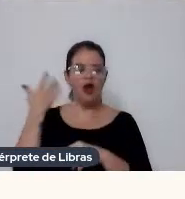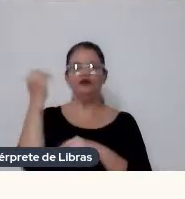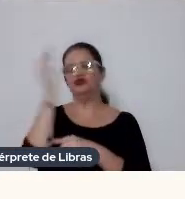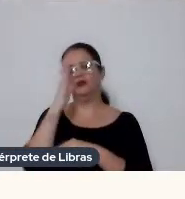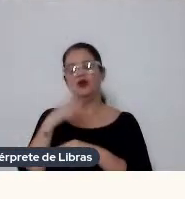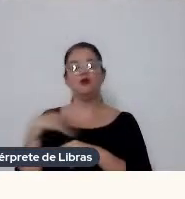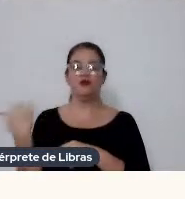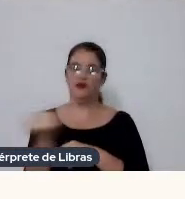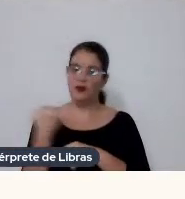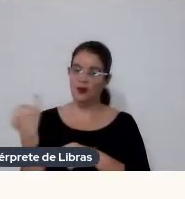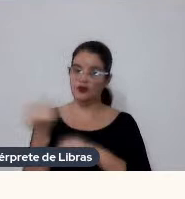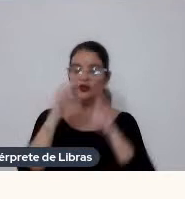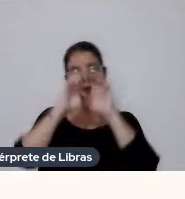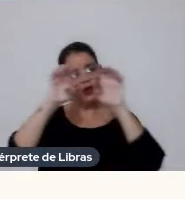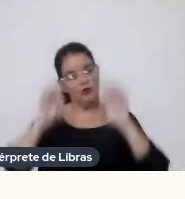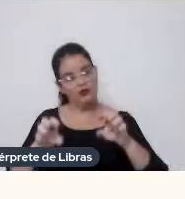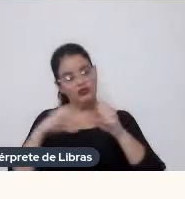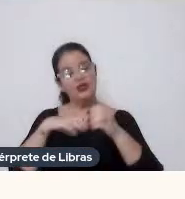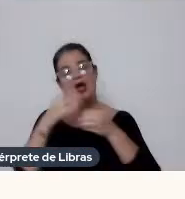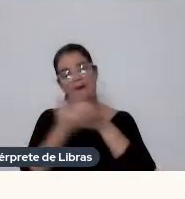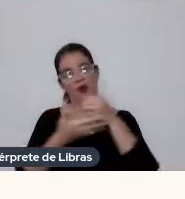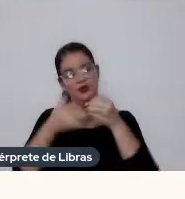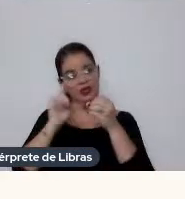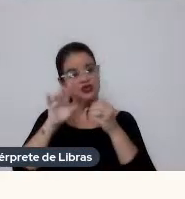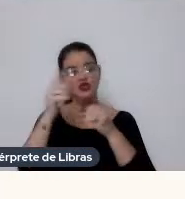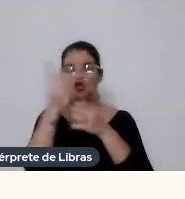como essa Aportasse não só para a animação Mas